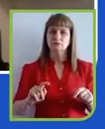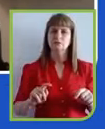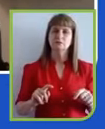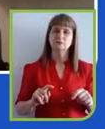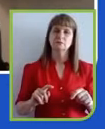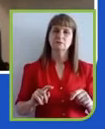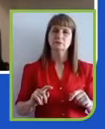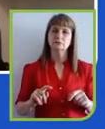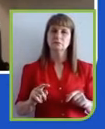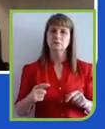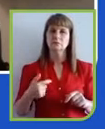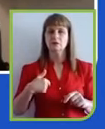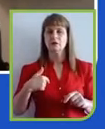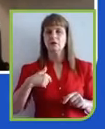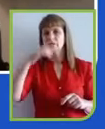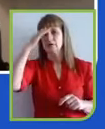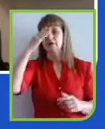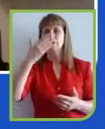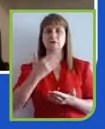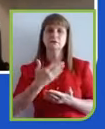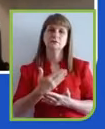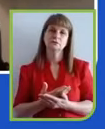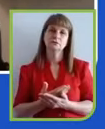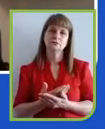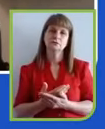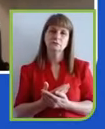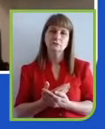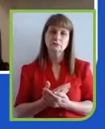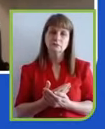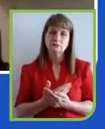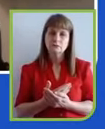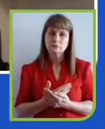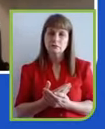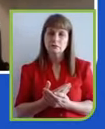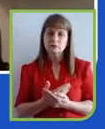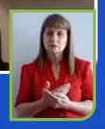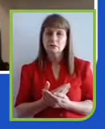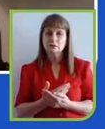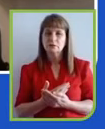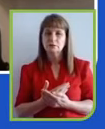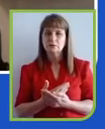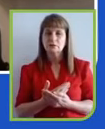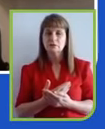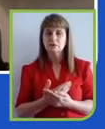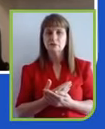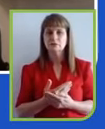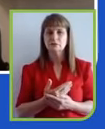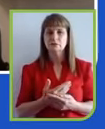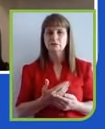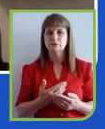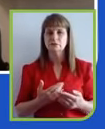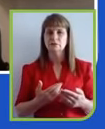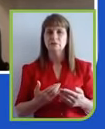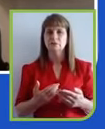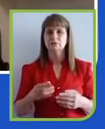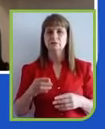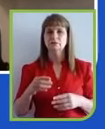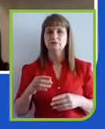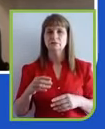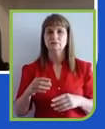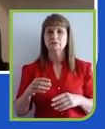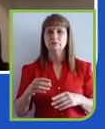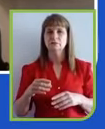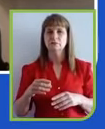eu acredito que ele veio na esteira desse processo que estamos vendo ultimamente no mundo e, particularmente, também no Brasil,